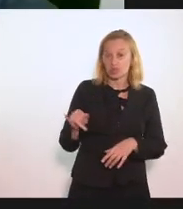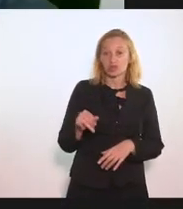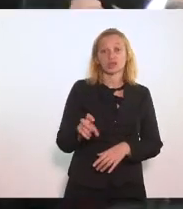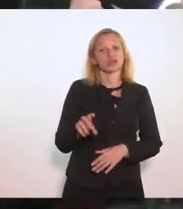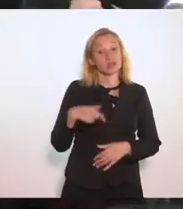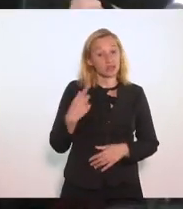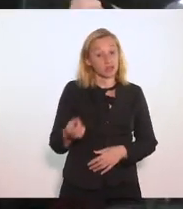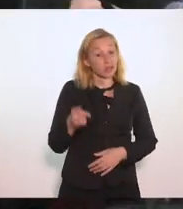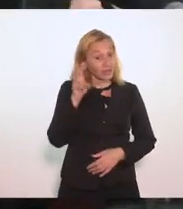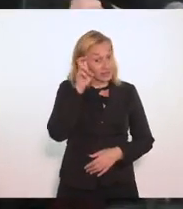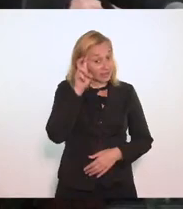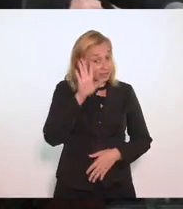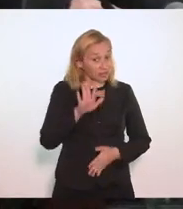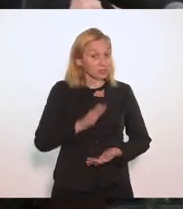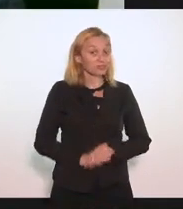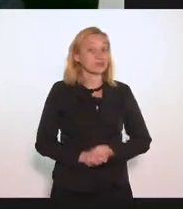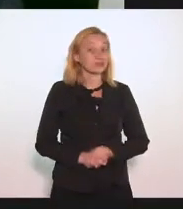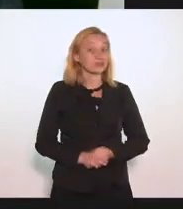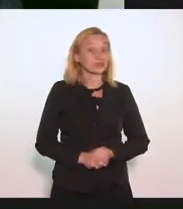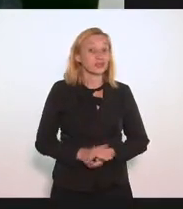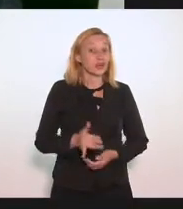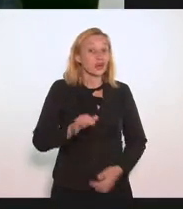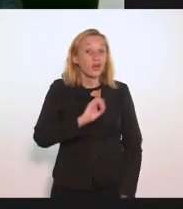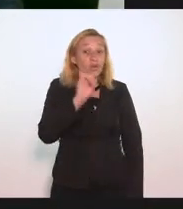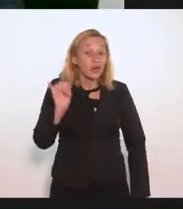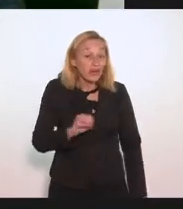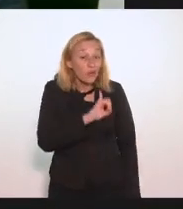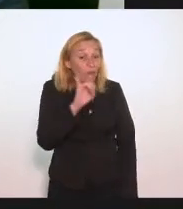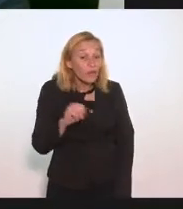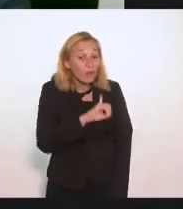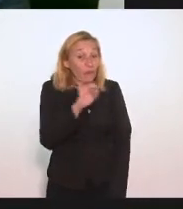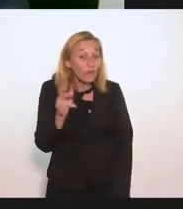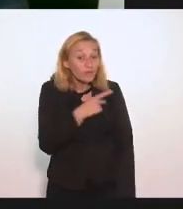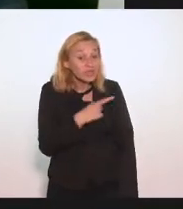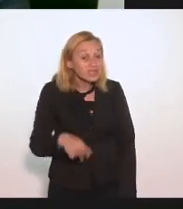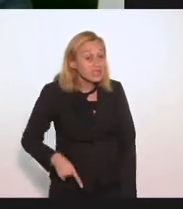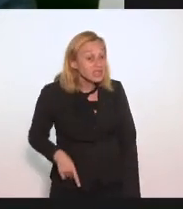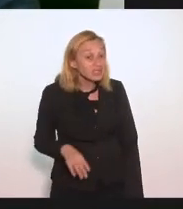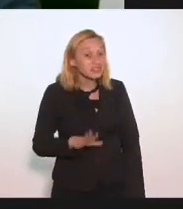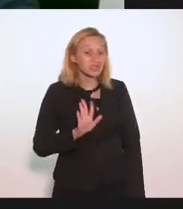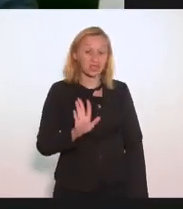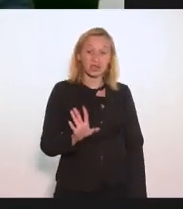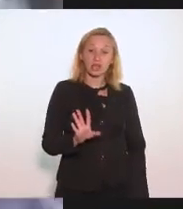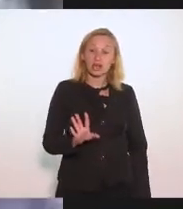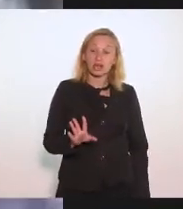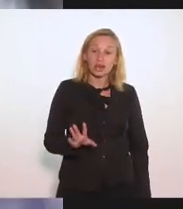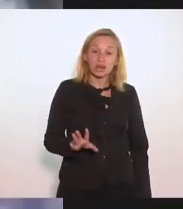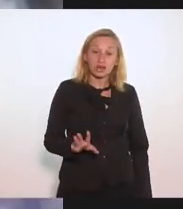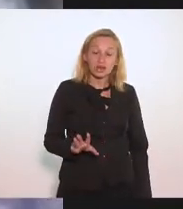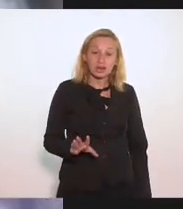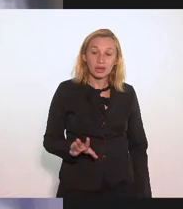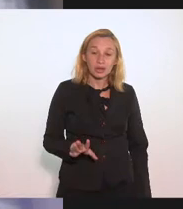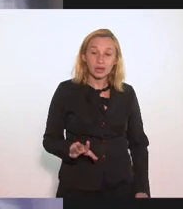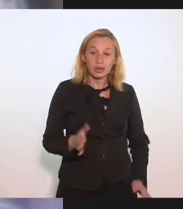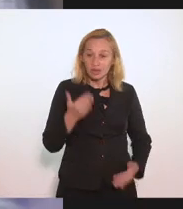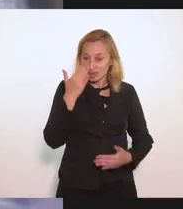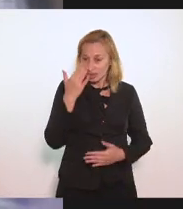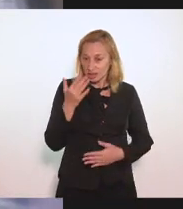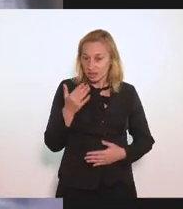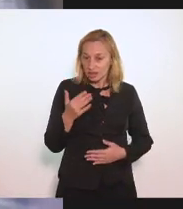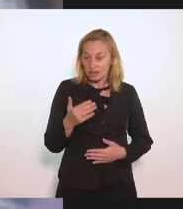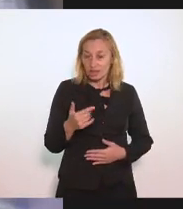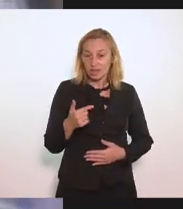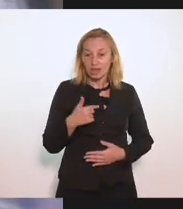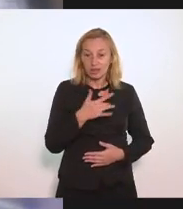Quinta-feira Alô Oi Deputado Saman Eu não morri Graças a Deus Estou com saúde E estou